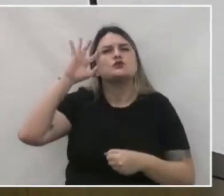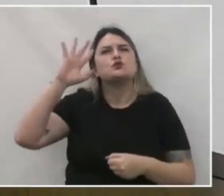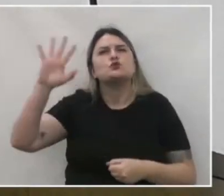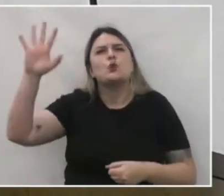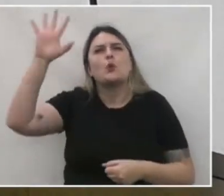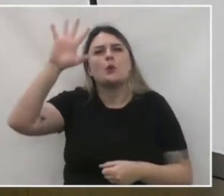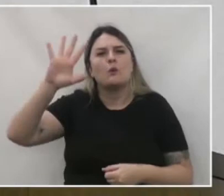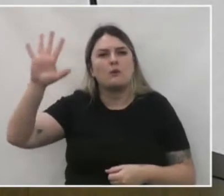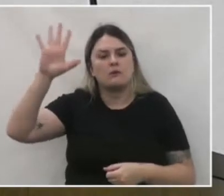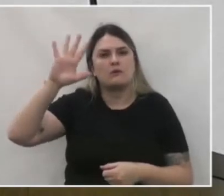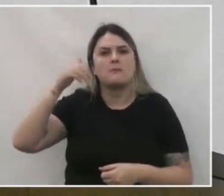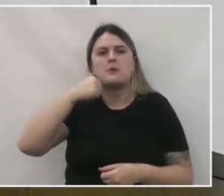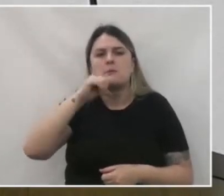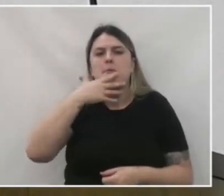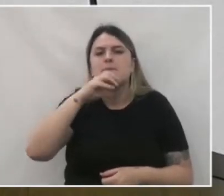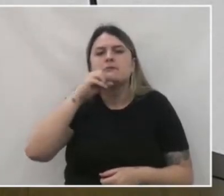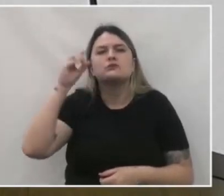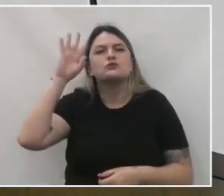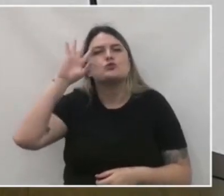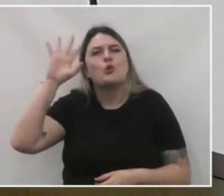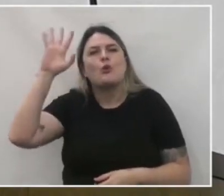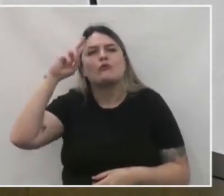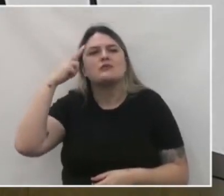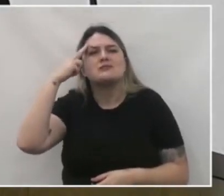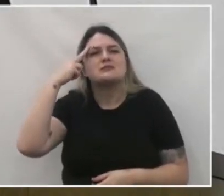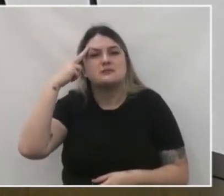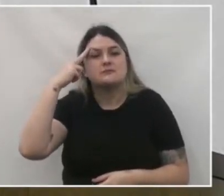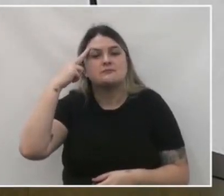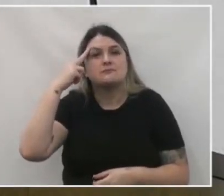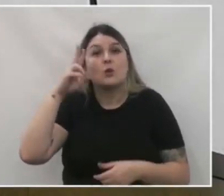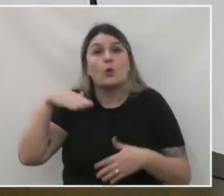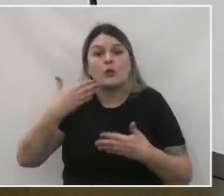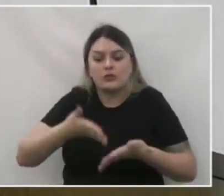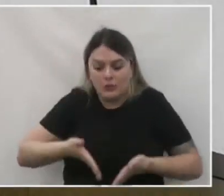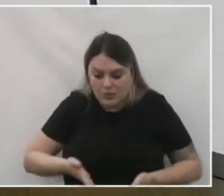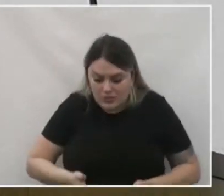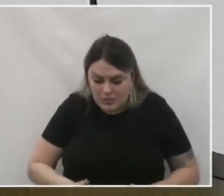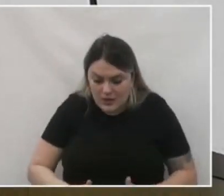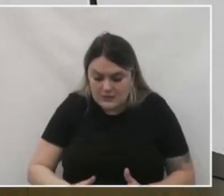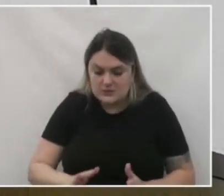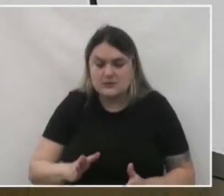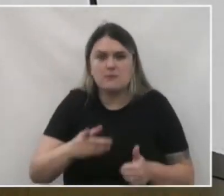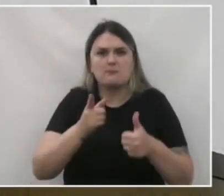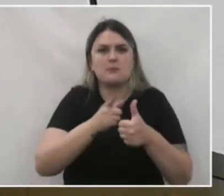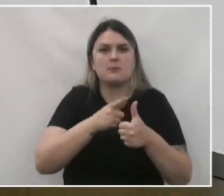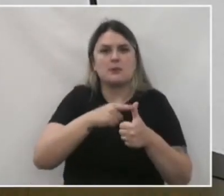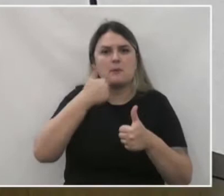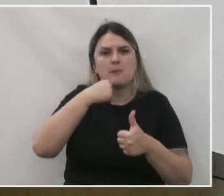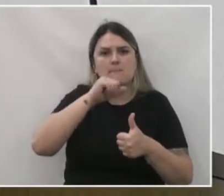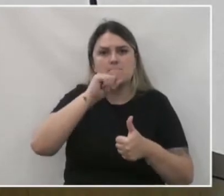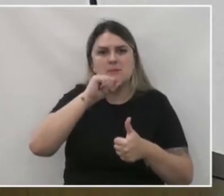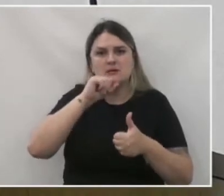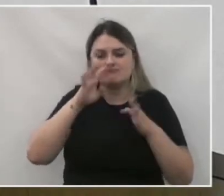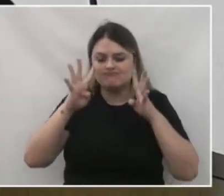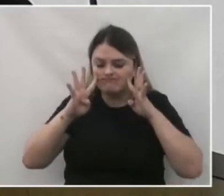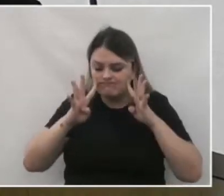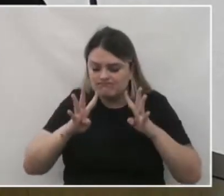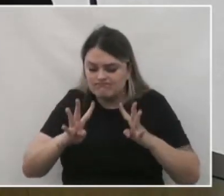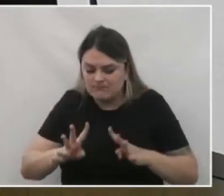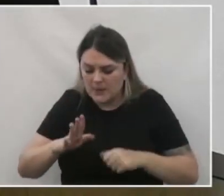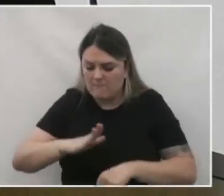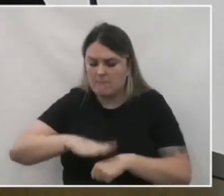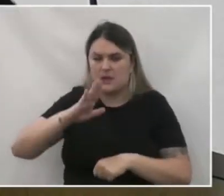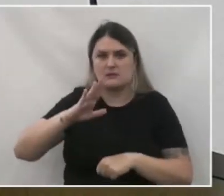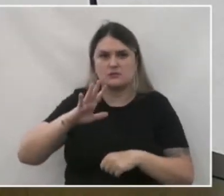Imaginado na mente de seus pais. E quando nasce, é a mãe que vai ocupar, inicialmente, o lugar central de sua existência.